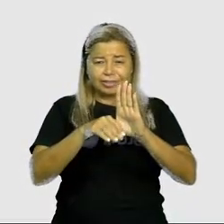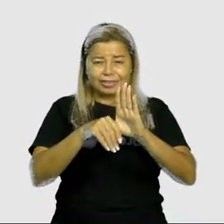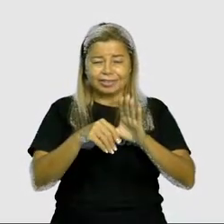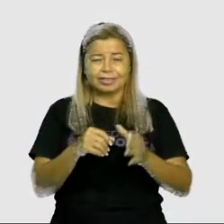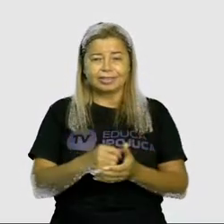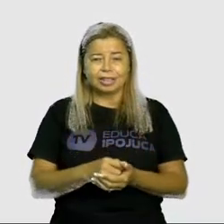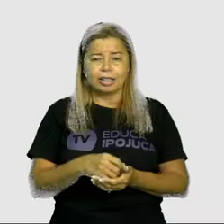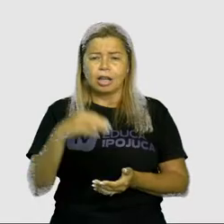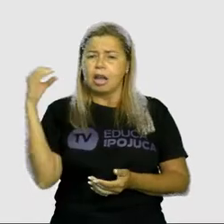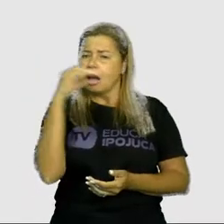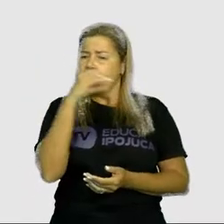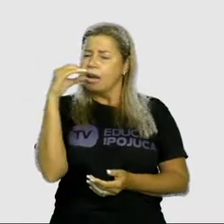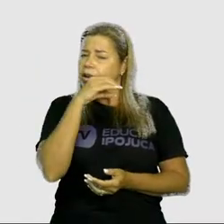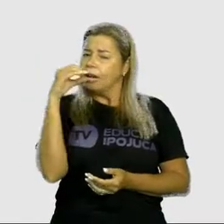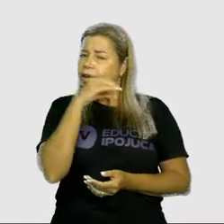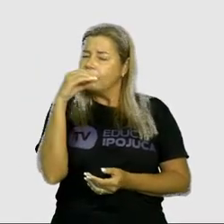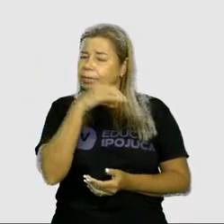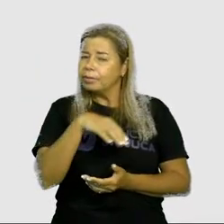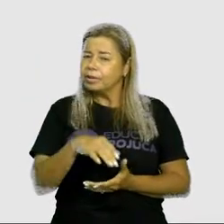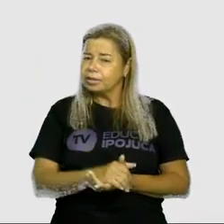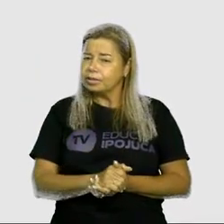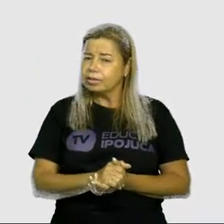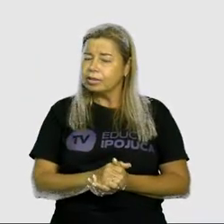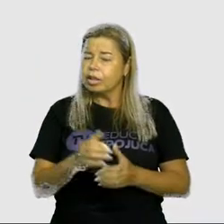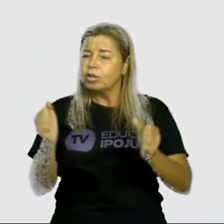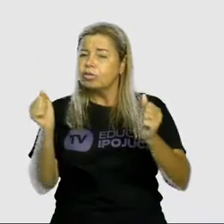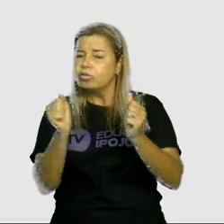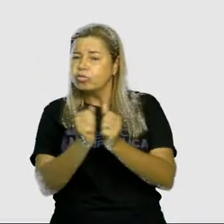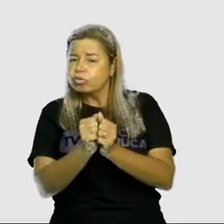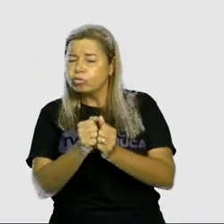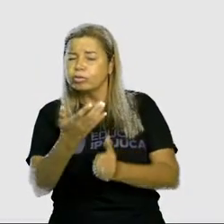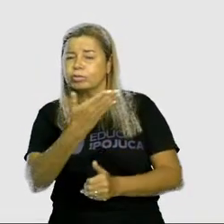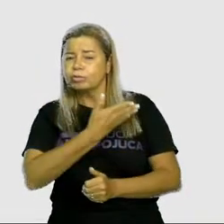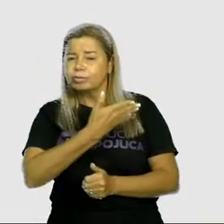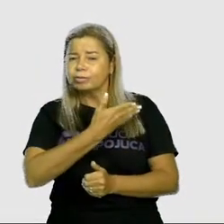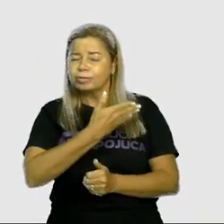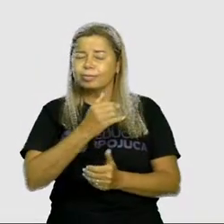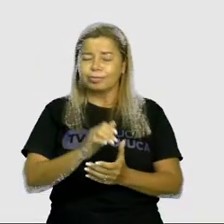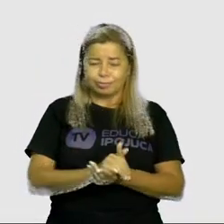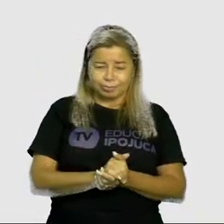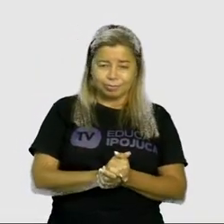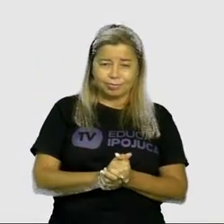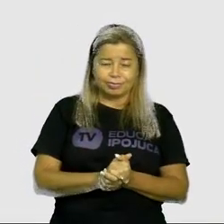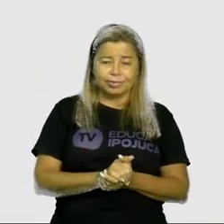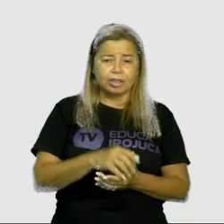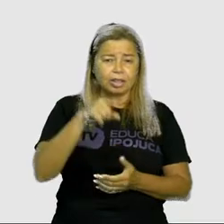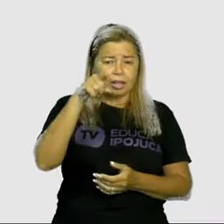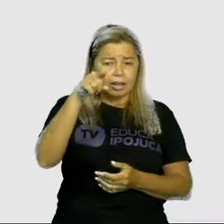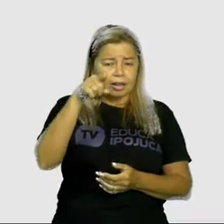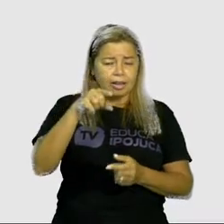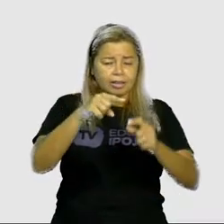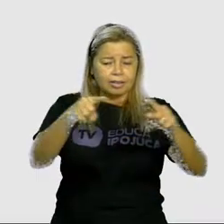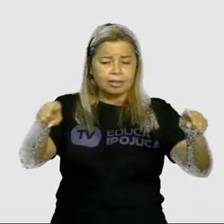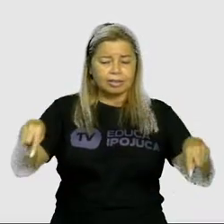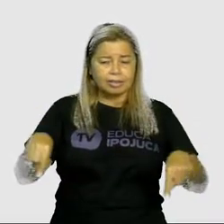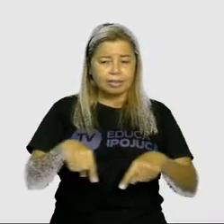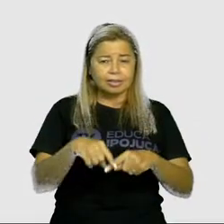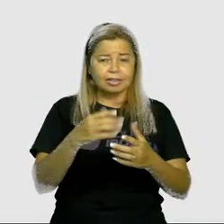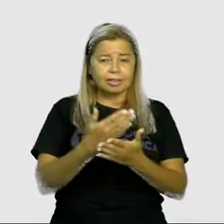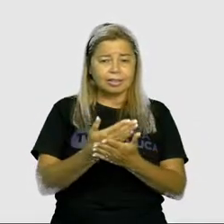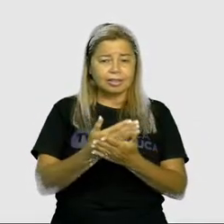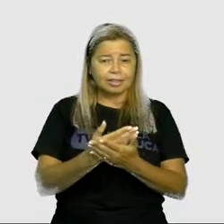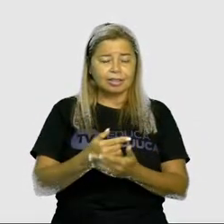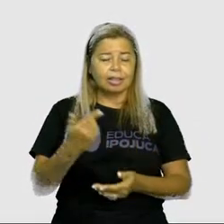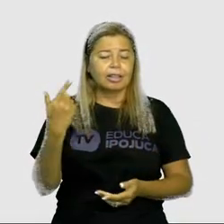-língua bem rápido, junto com os coleguinhas de vocês. Aí, na sala, vou